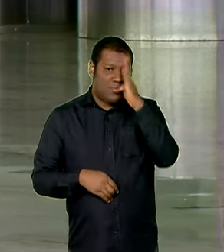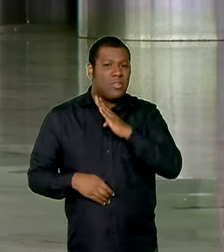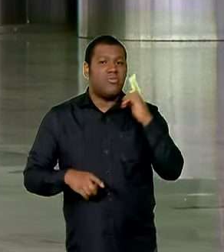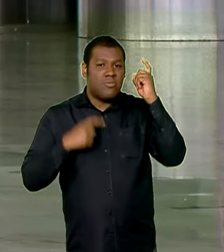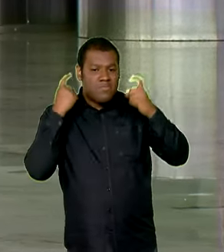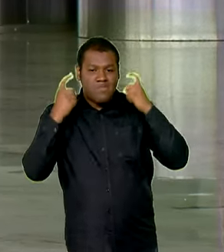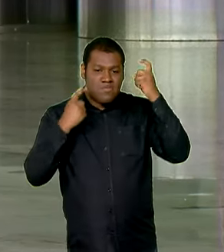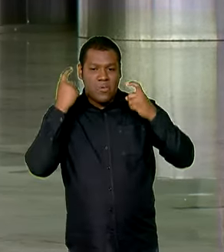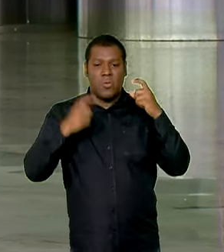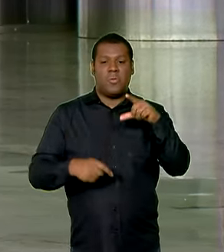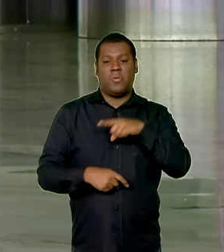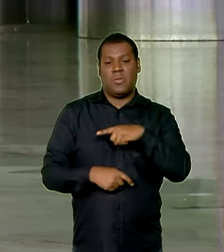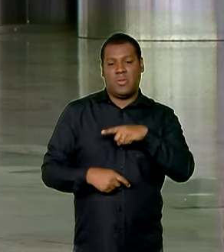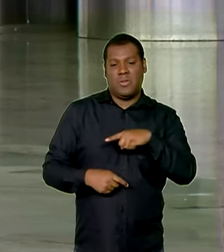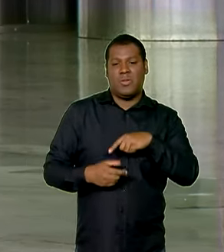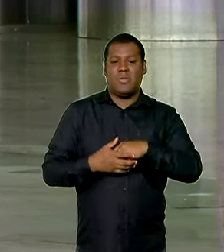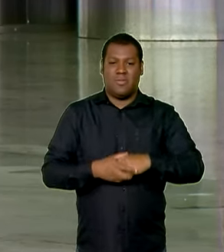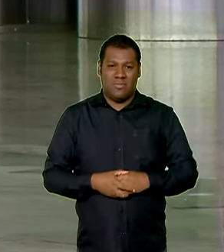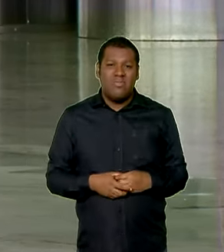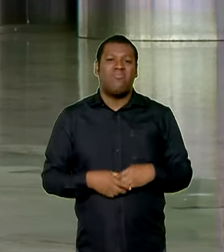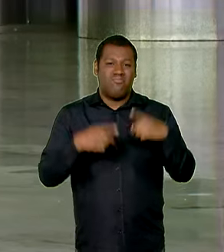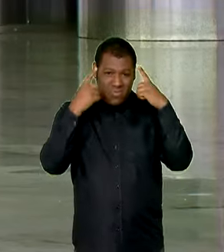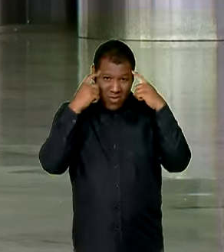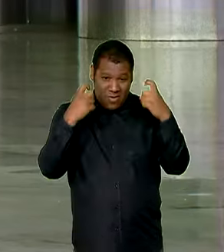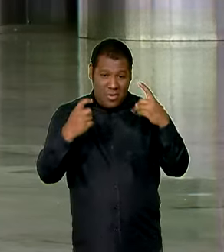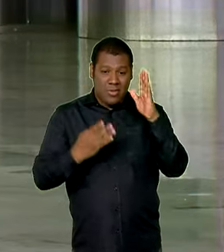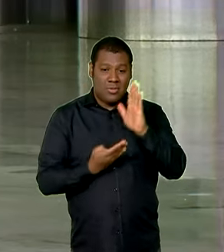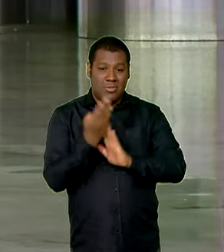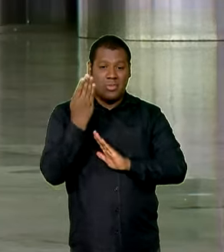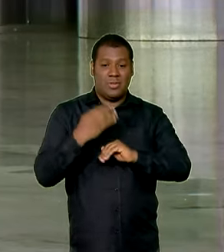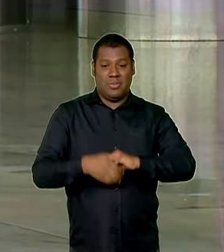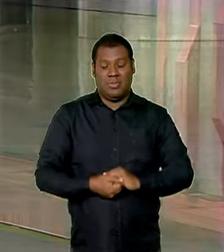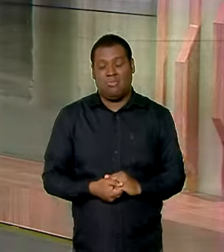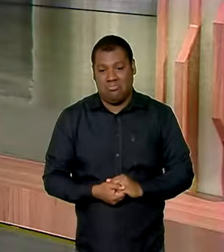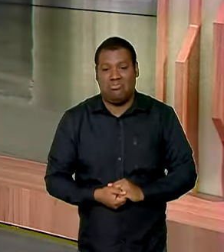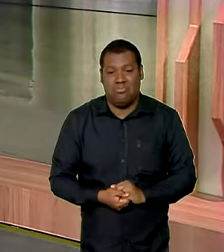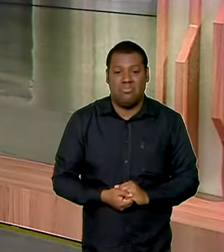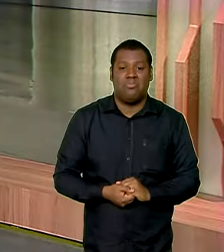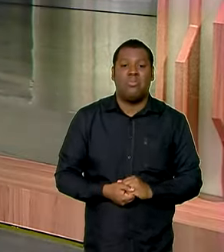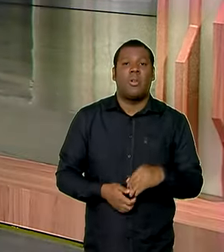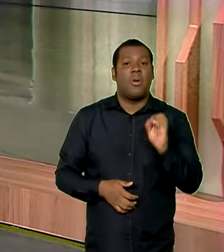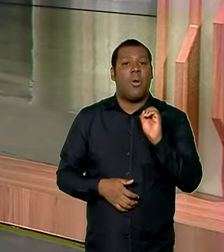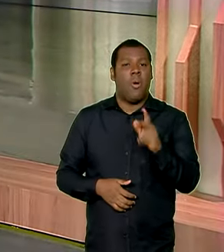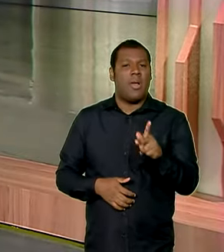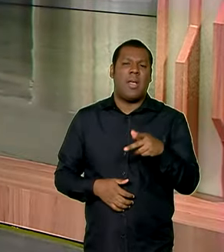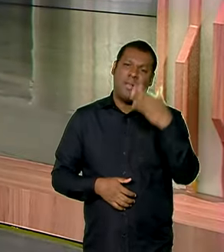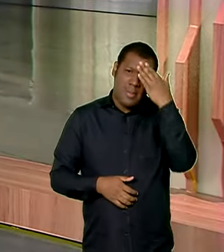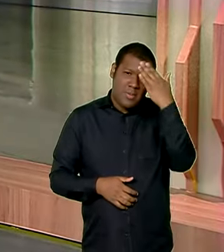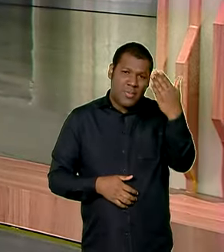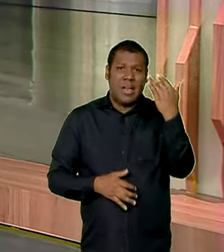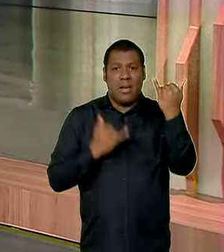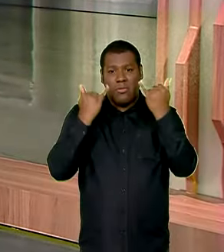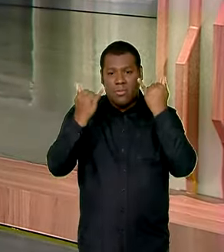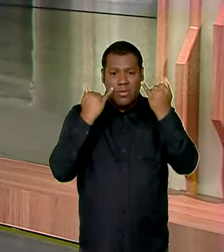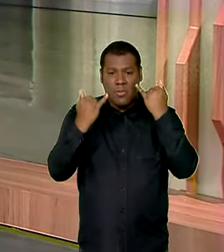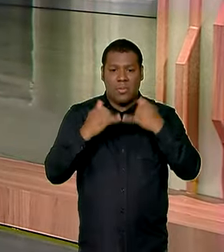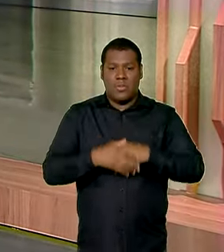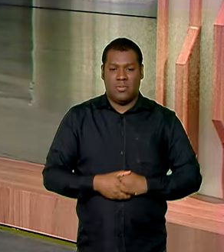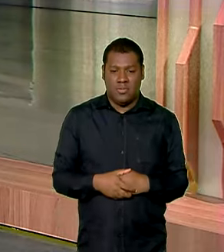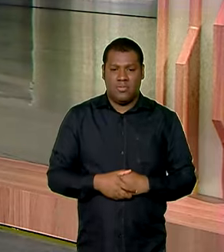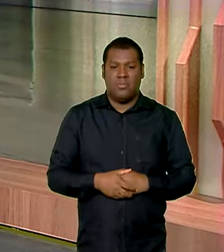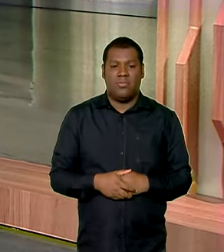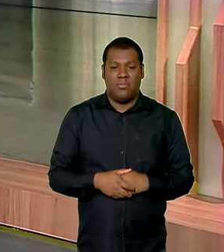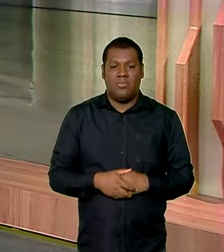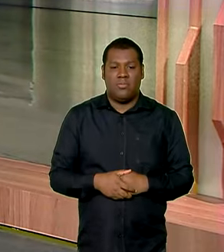especificamente também a escalada de violência na região. Voltamos com você. Ok, Márcio, obrigada pelas informações. Daqui a pouco a gente